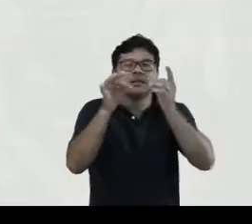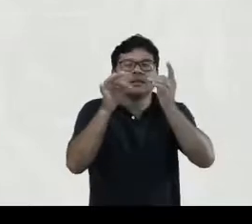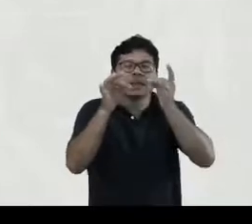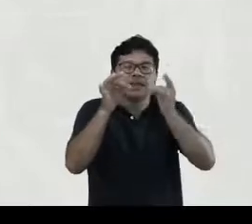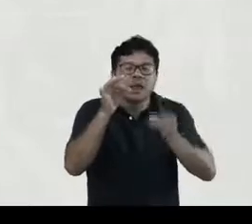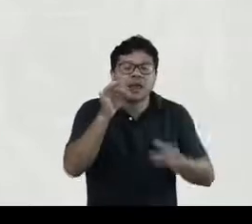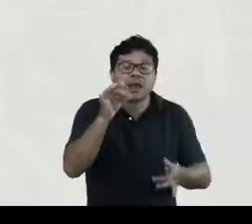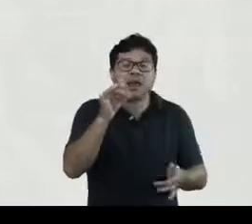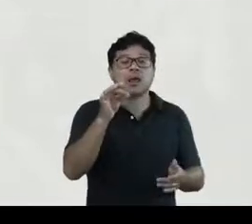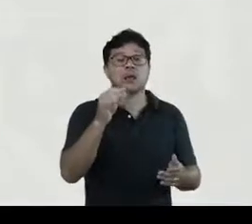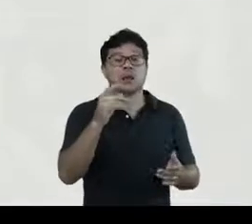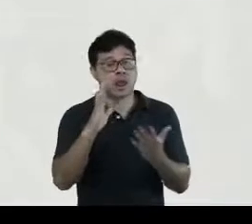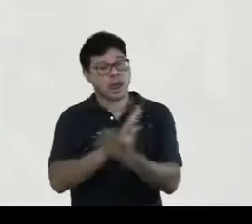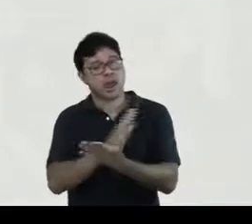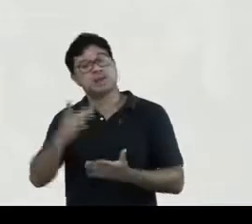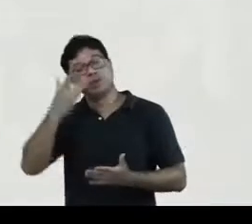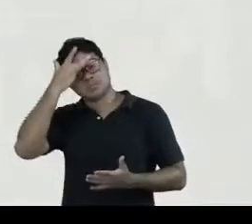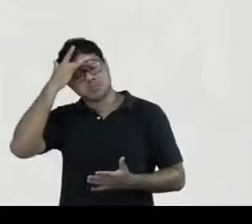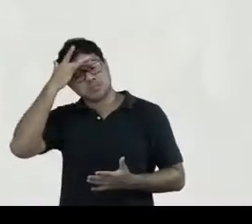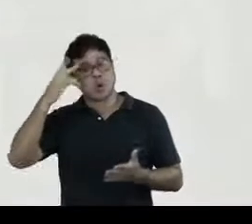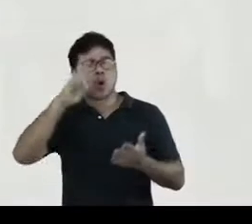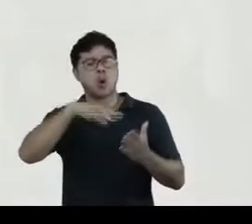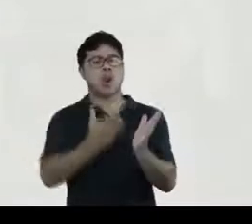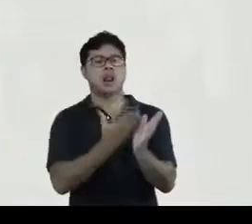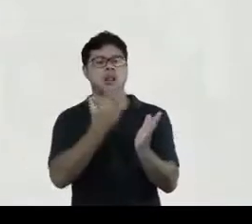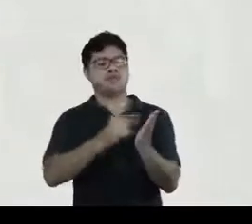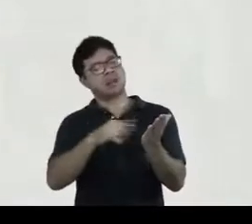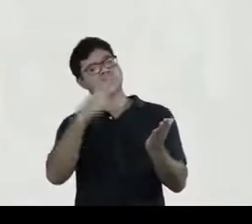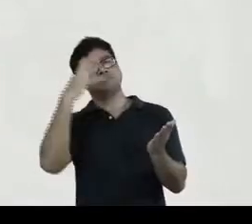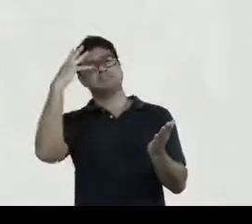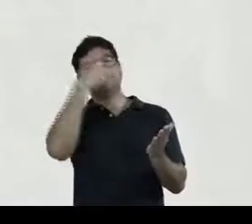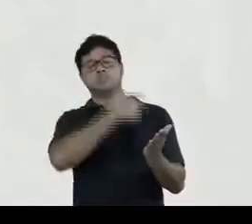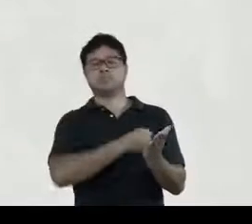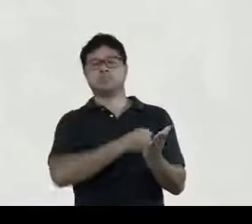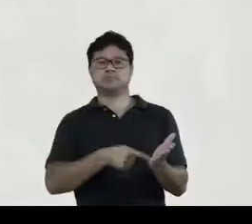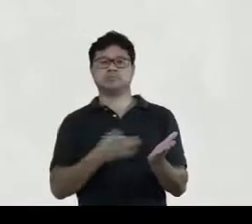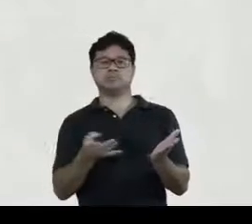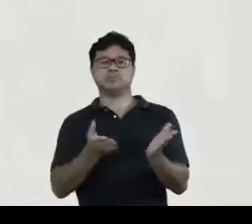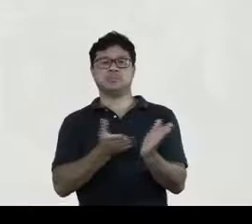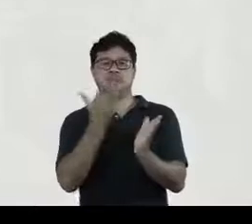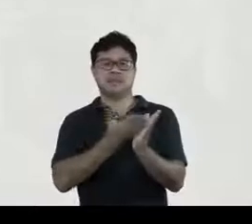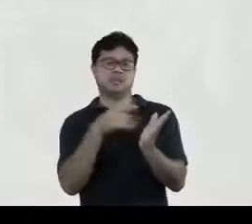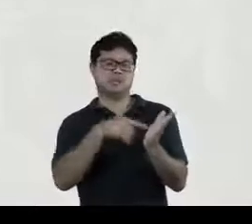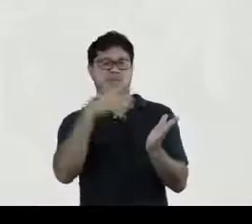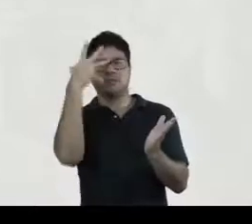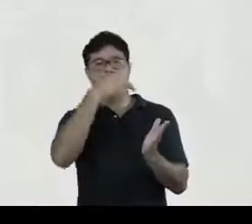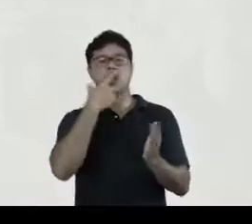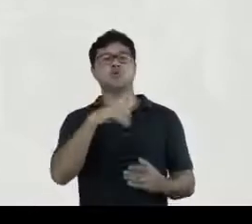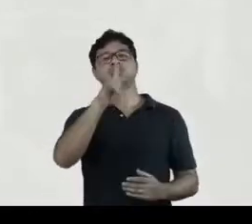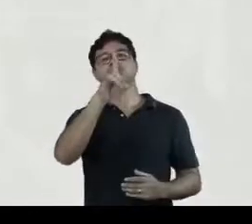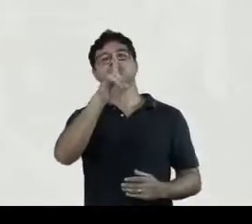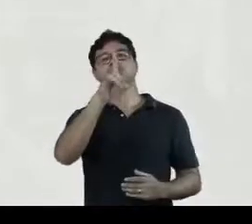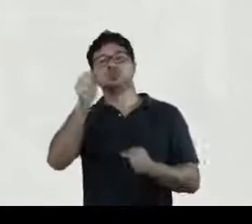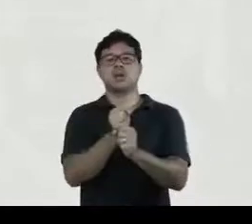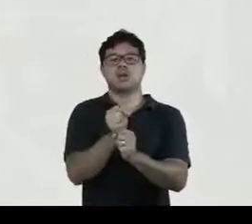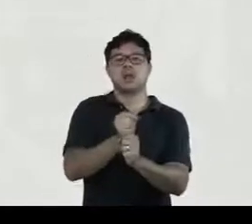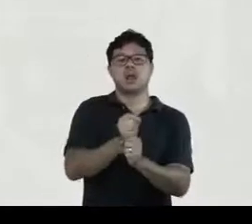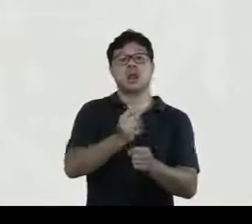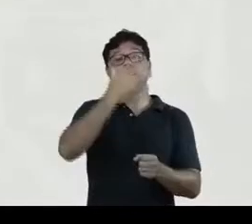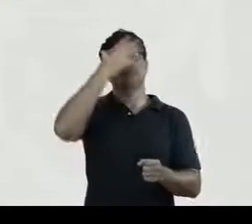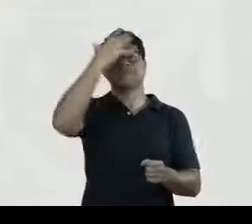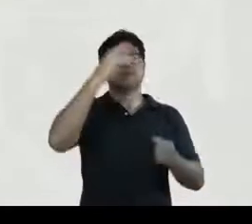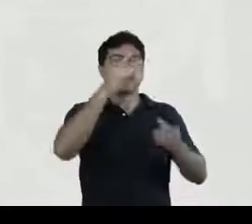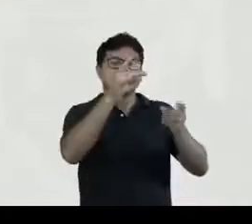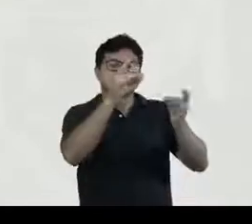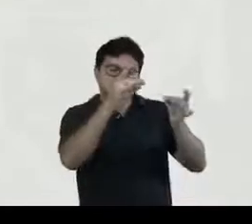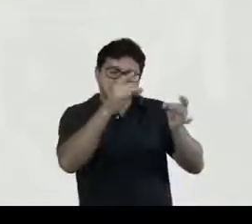que porque as pessoas às vezes olham o livro pela beleza né ou pela data e esquecem